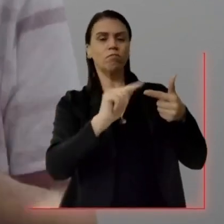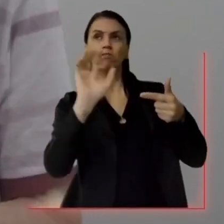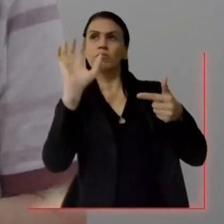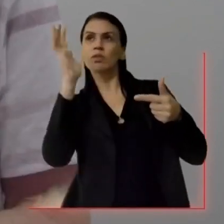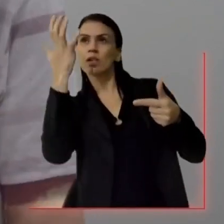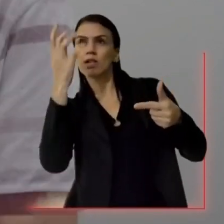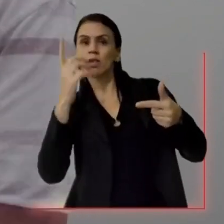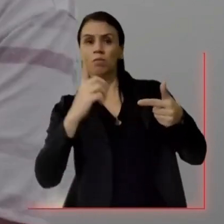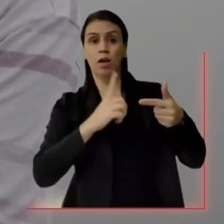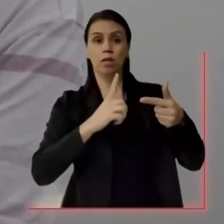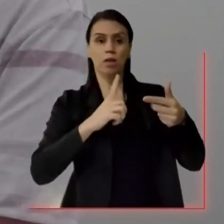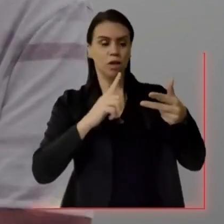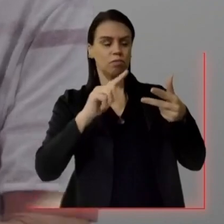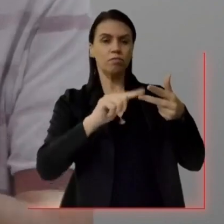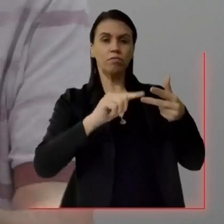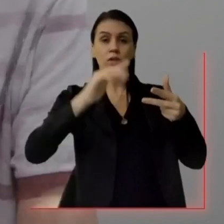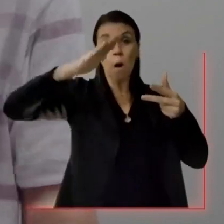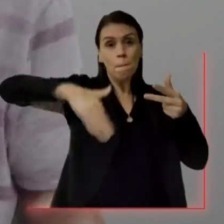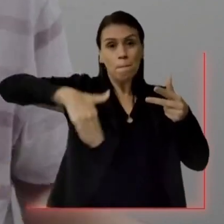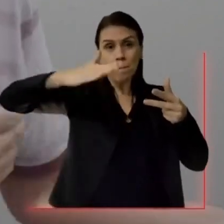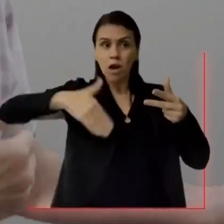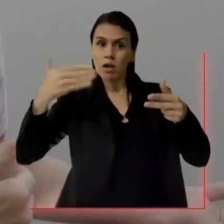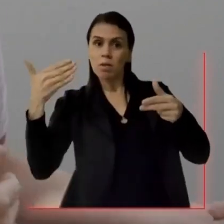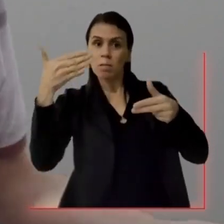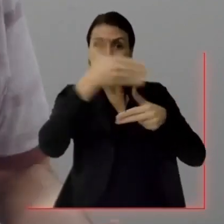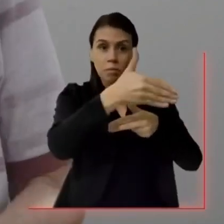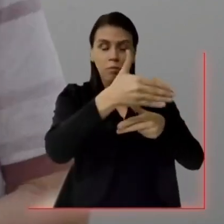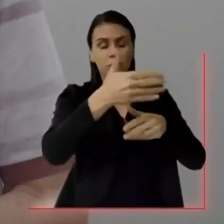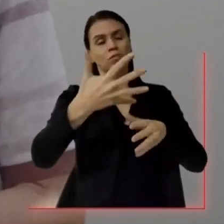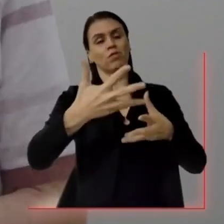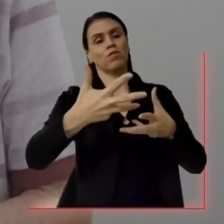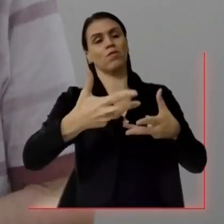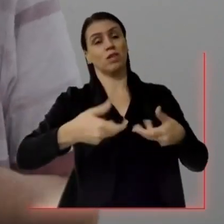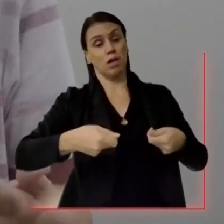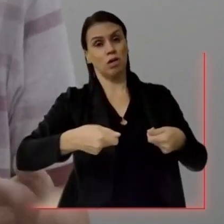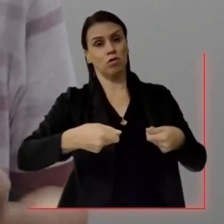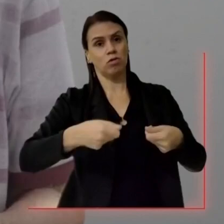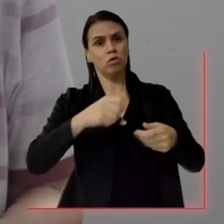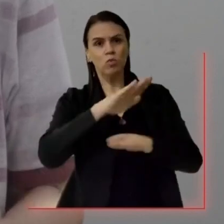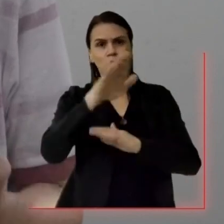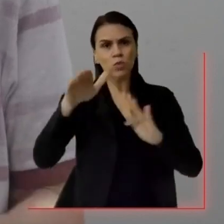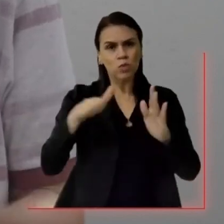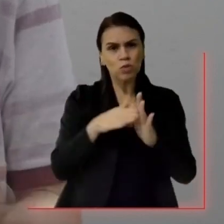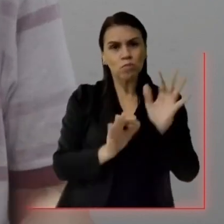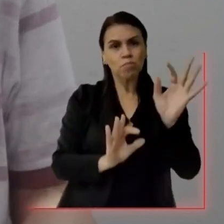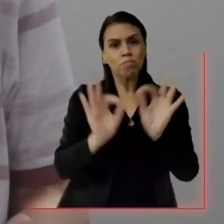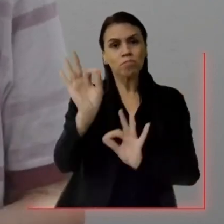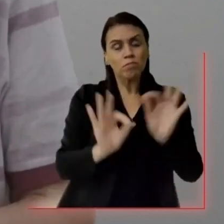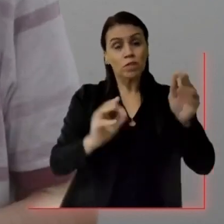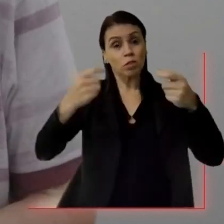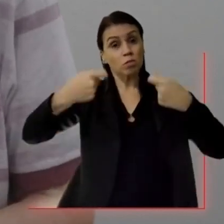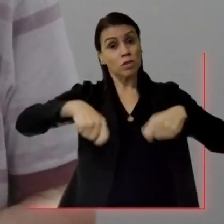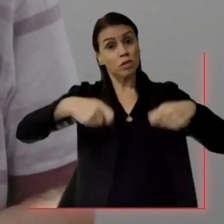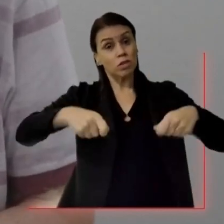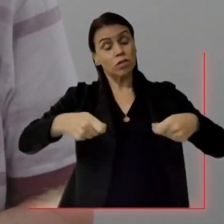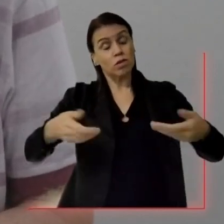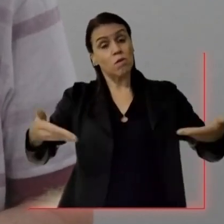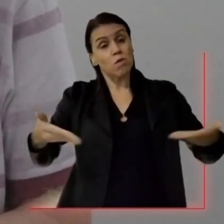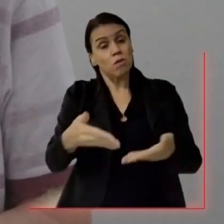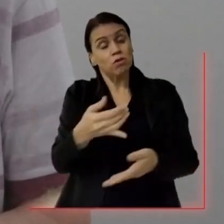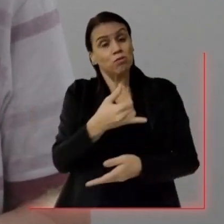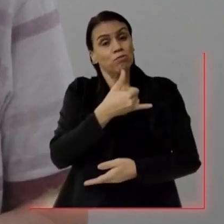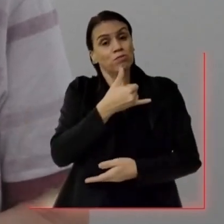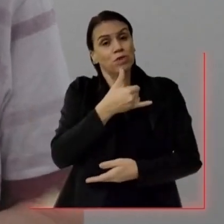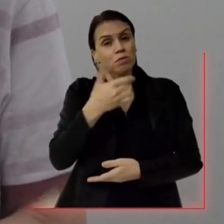clima que a gente tem, vem as praias que a gente pode, inclusive com qualidade. Tudo isso exige uma visão que, infelizmente, a gente